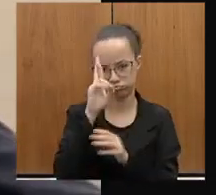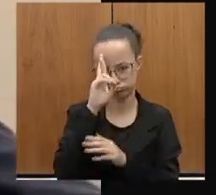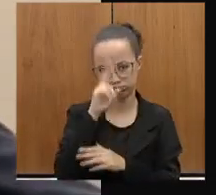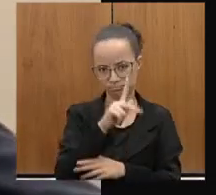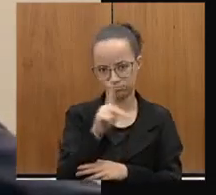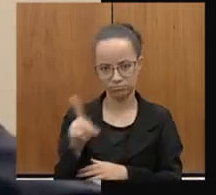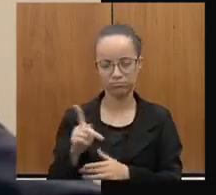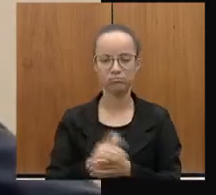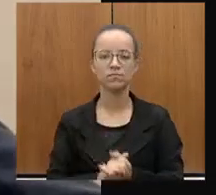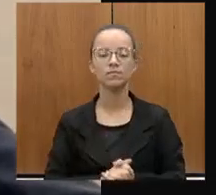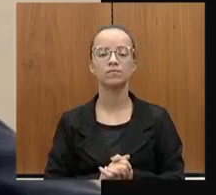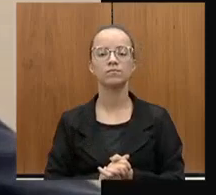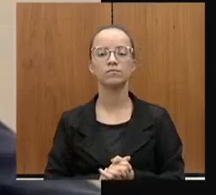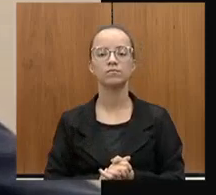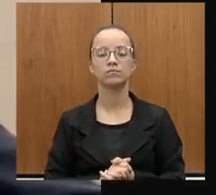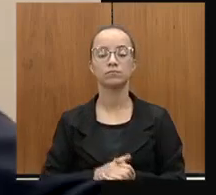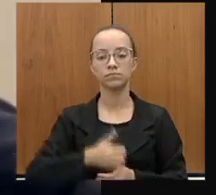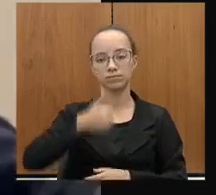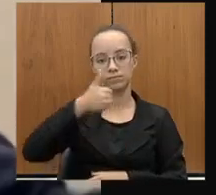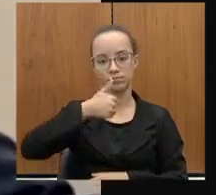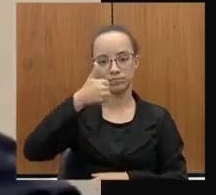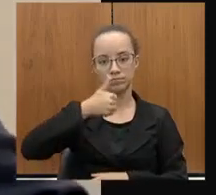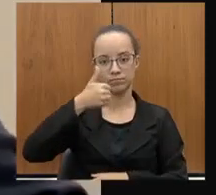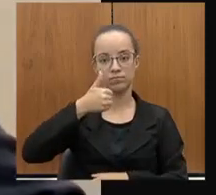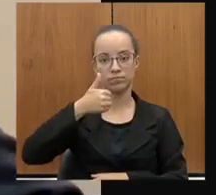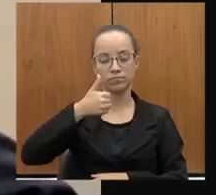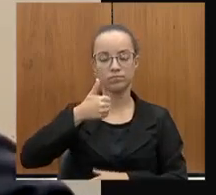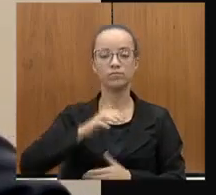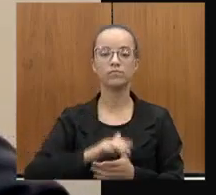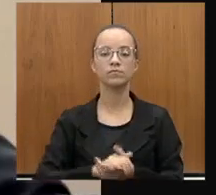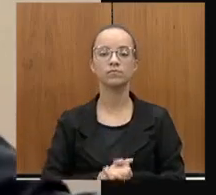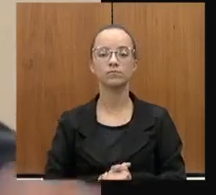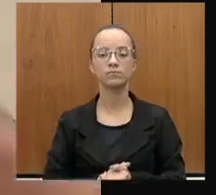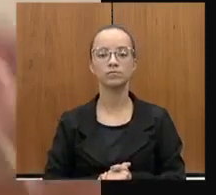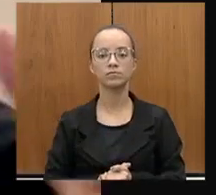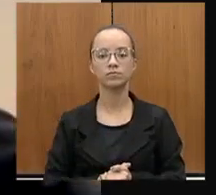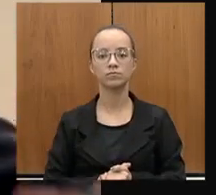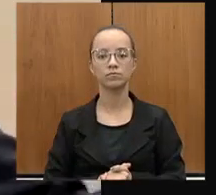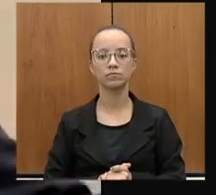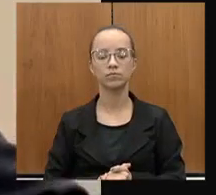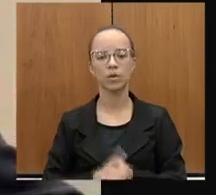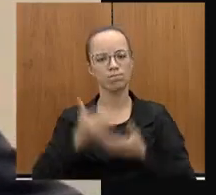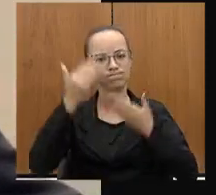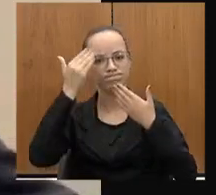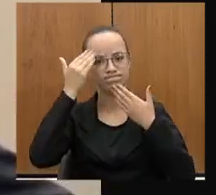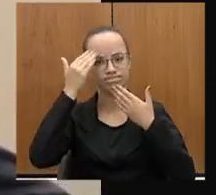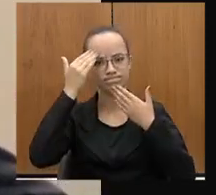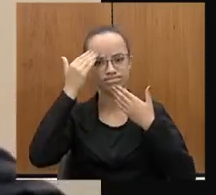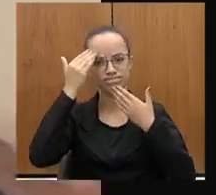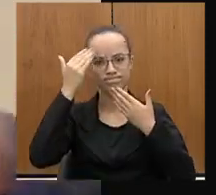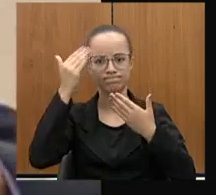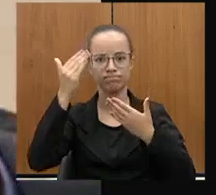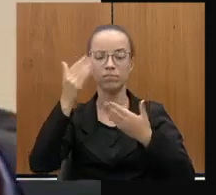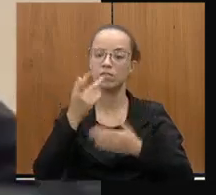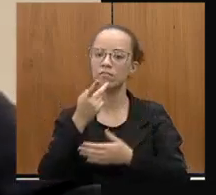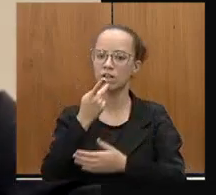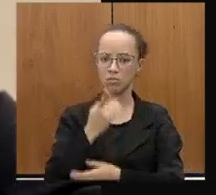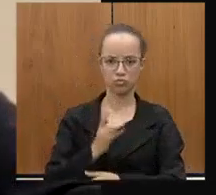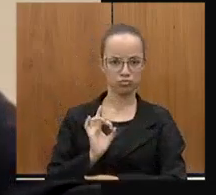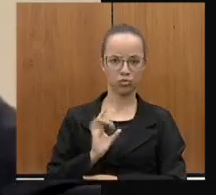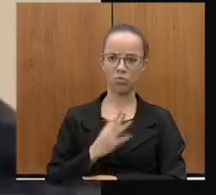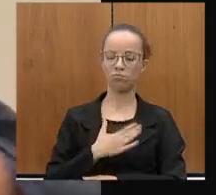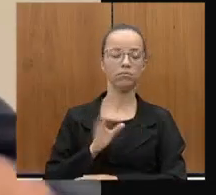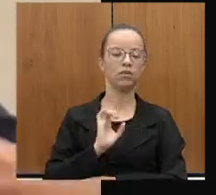Leite. Primeiro, ela vem com um tom de grande agradecimento. Falo não por mim, não,